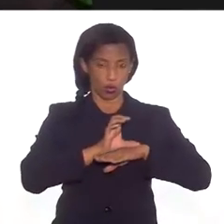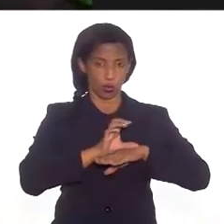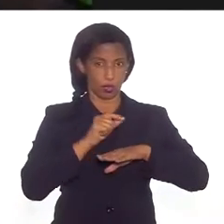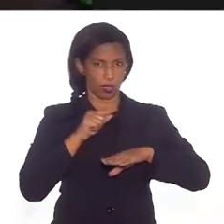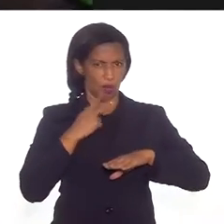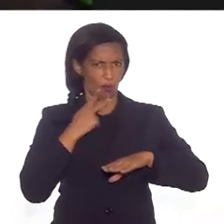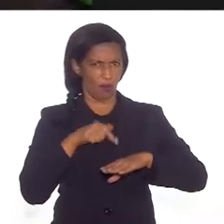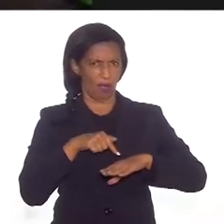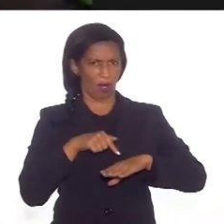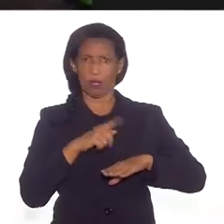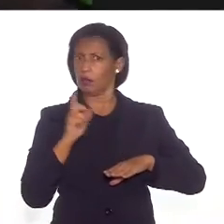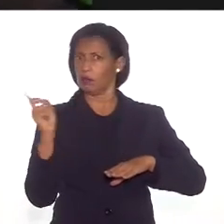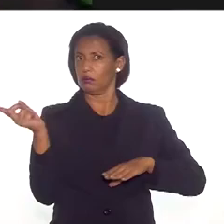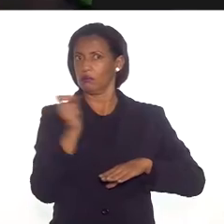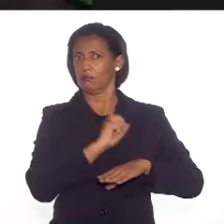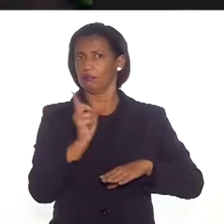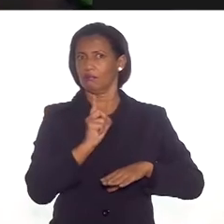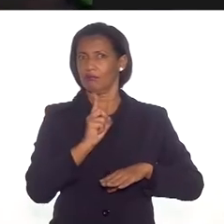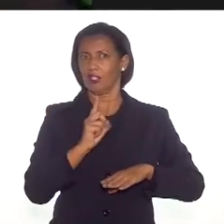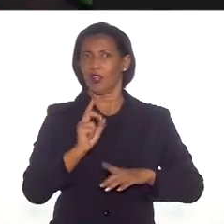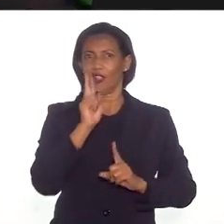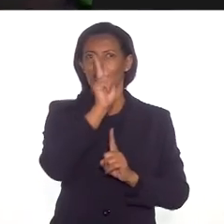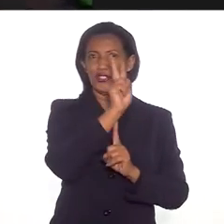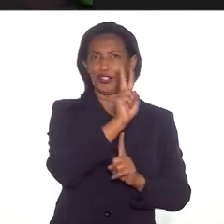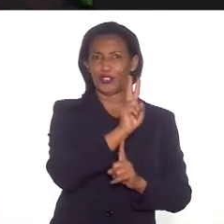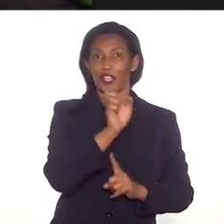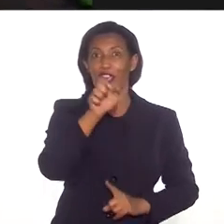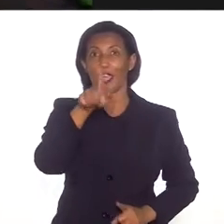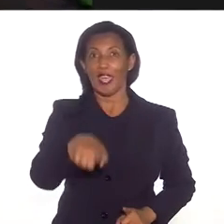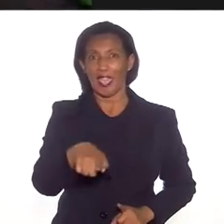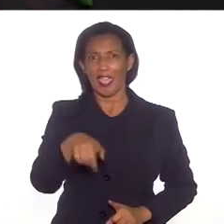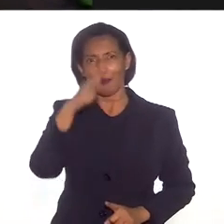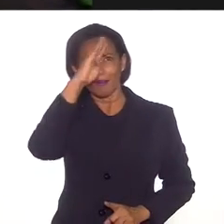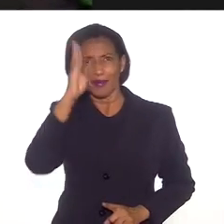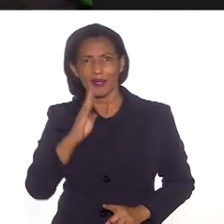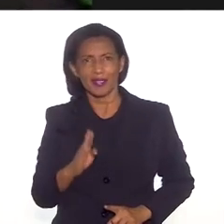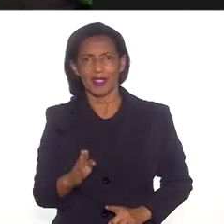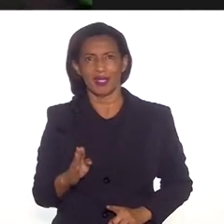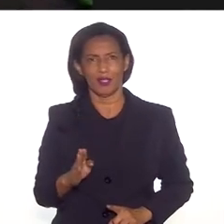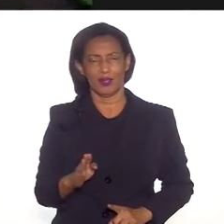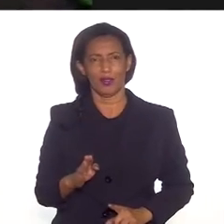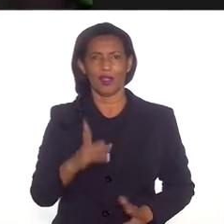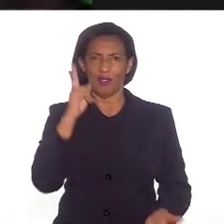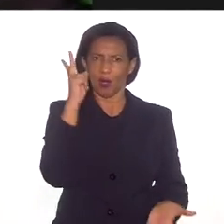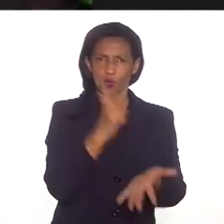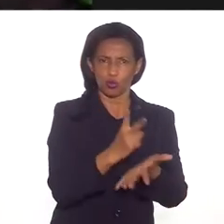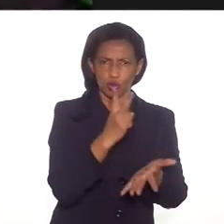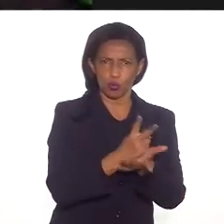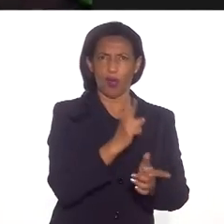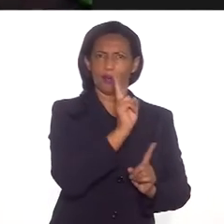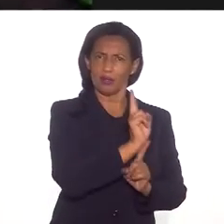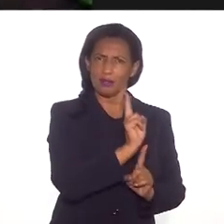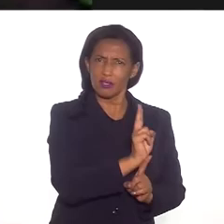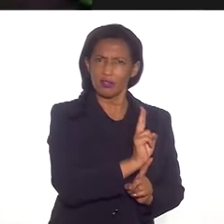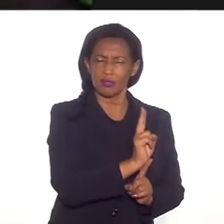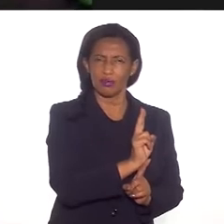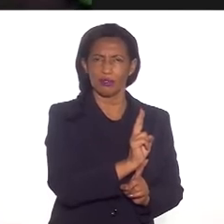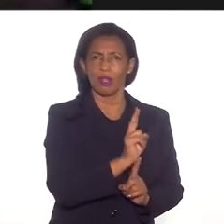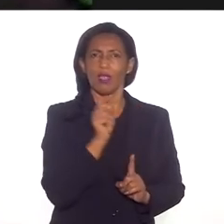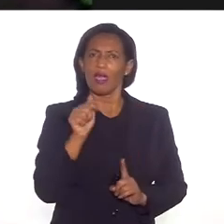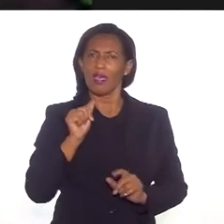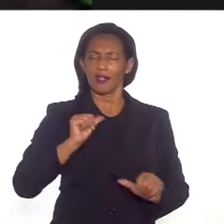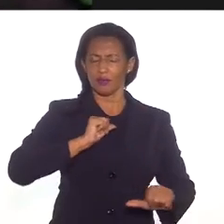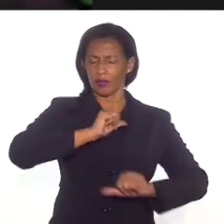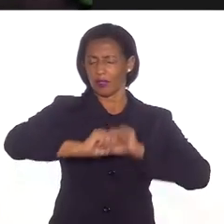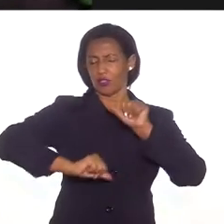dizer, não, os indígenas são brasileiros, sem precisar deixar de ser indígena. Essa foi a grande